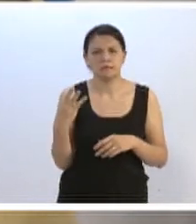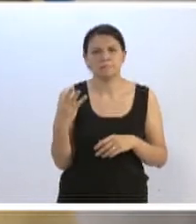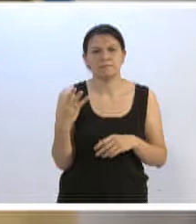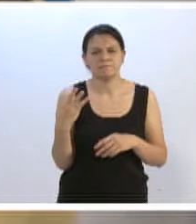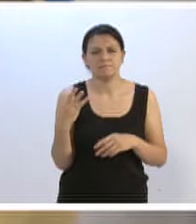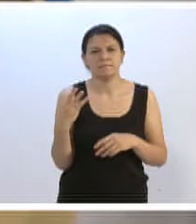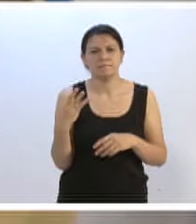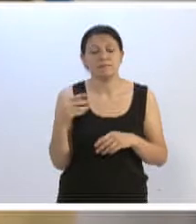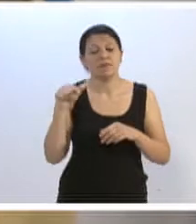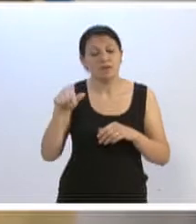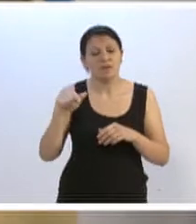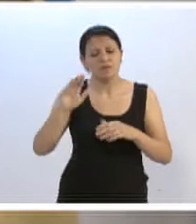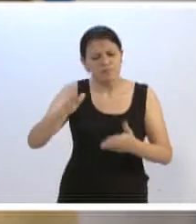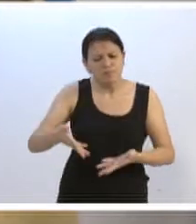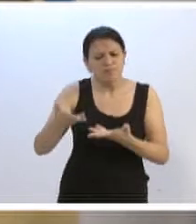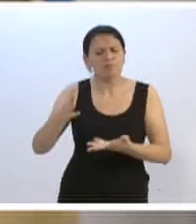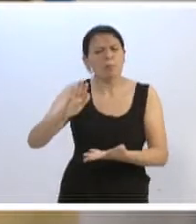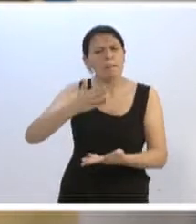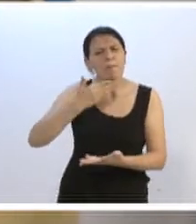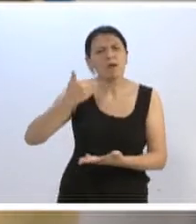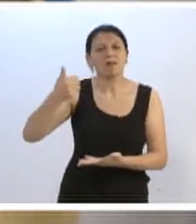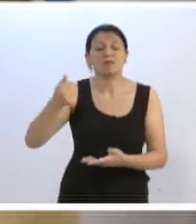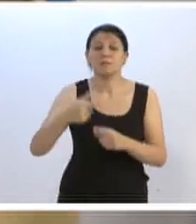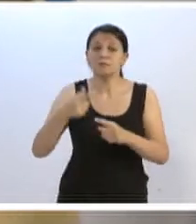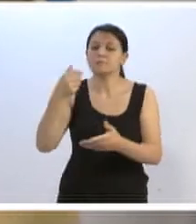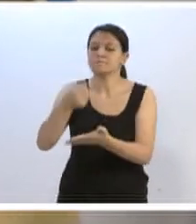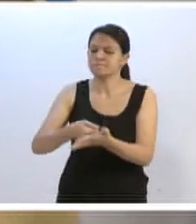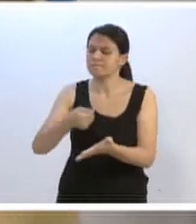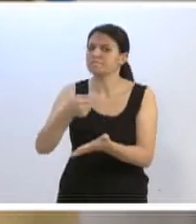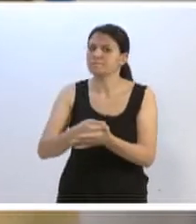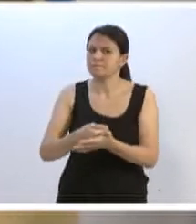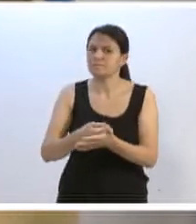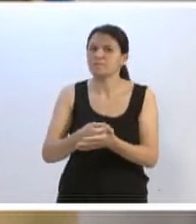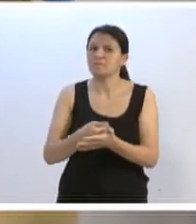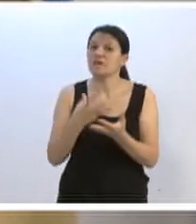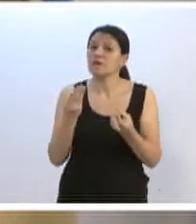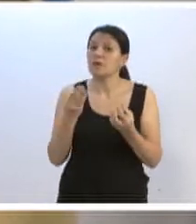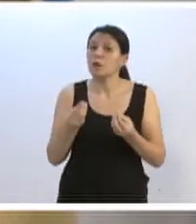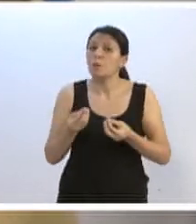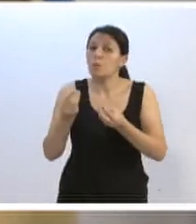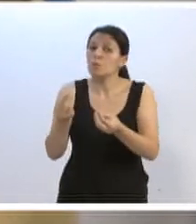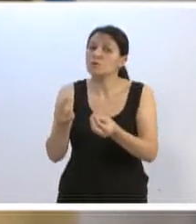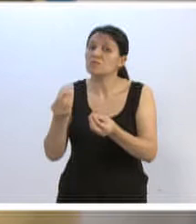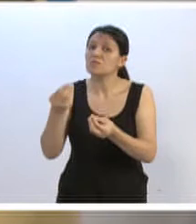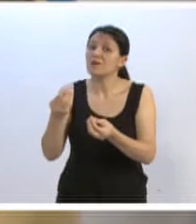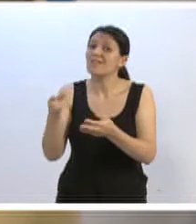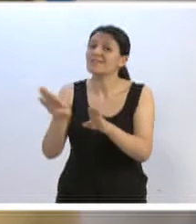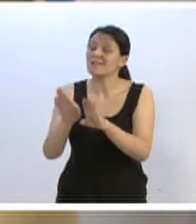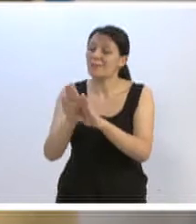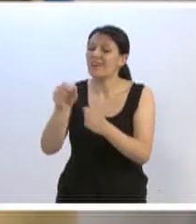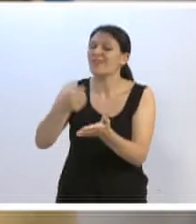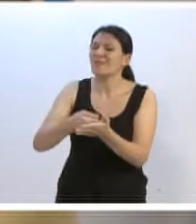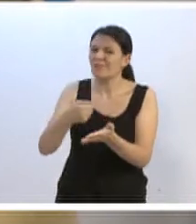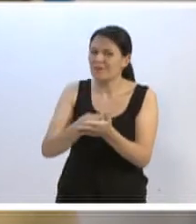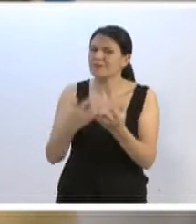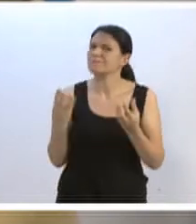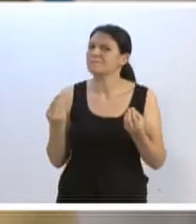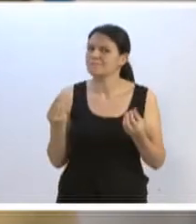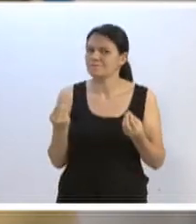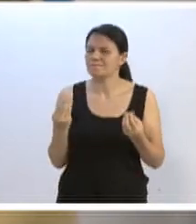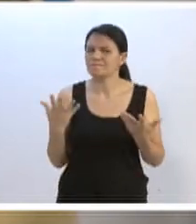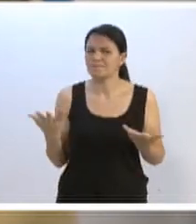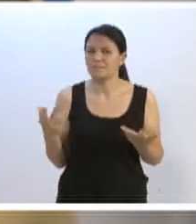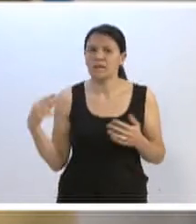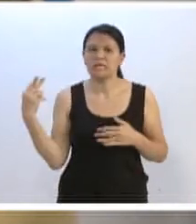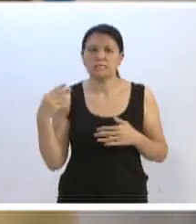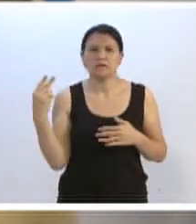deem o melhor, porque serão obviamente cobrados. E a quem muito é dado, diz o ditado, em muitos será cobrado. Vem o segundo